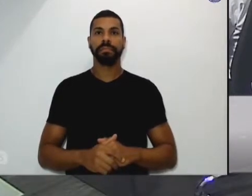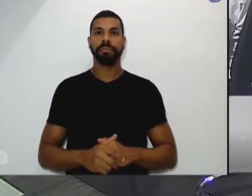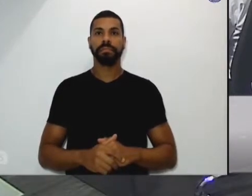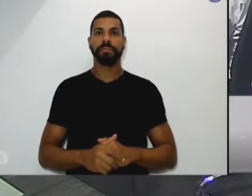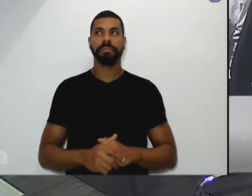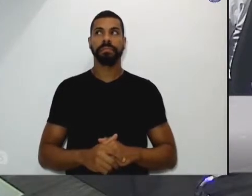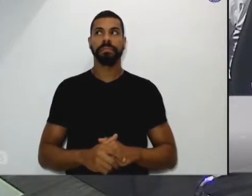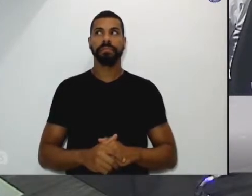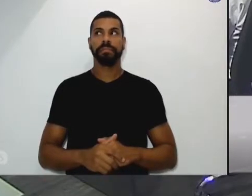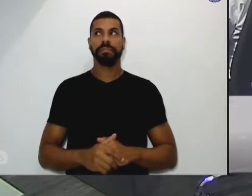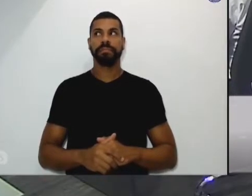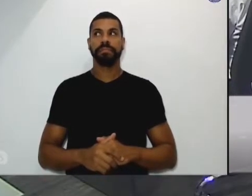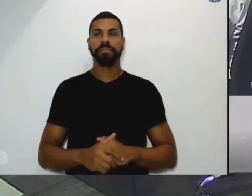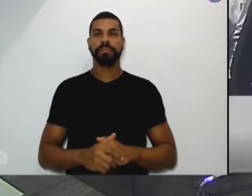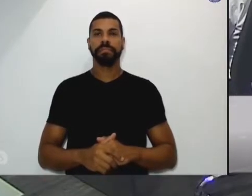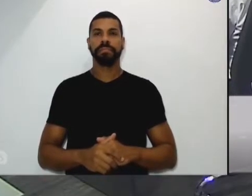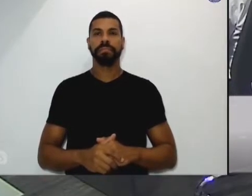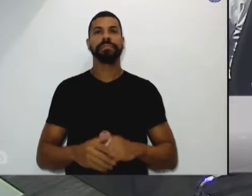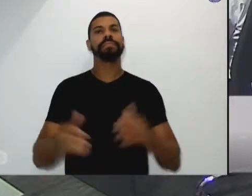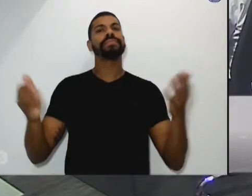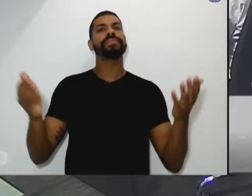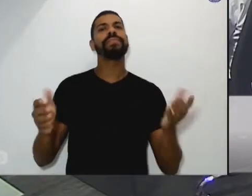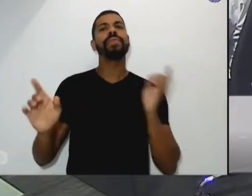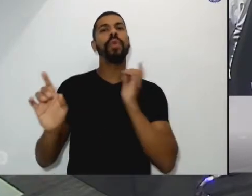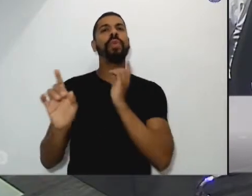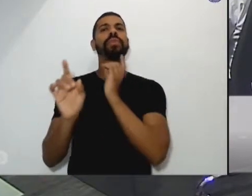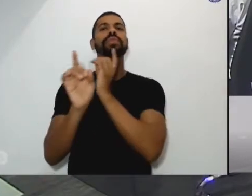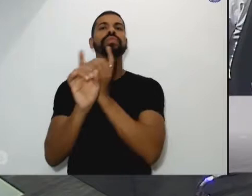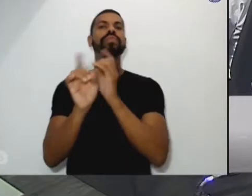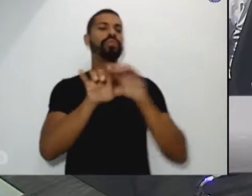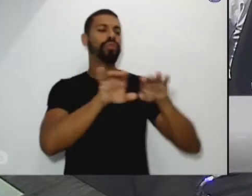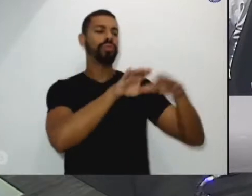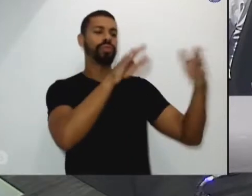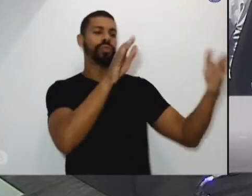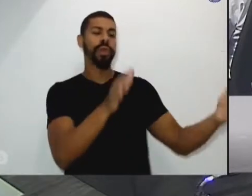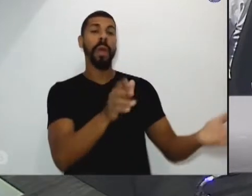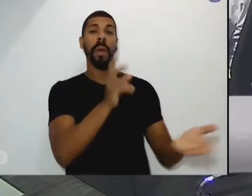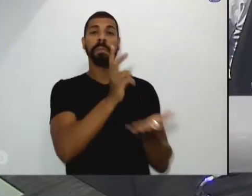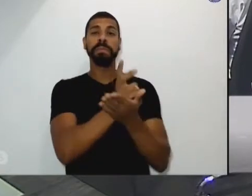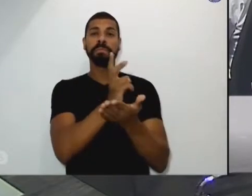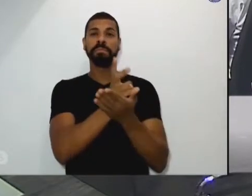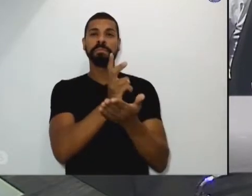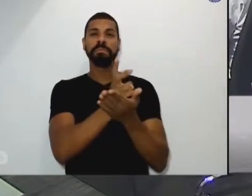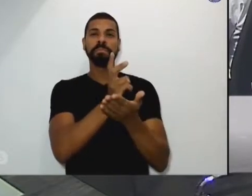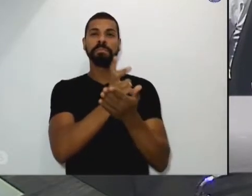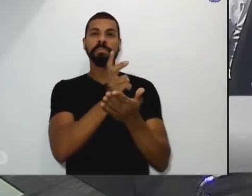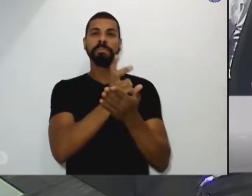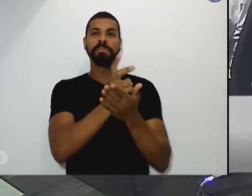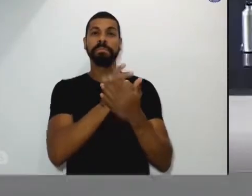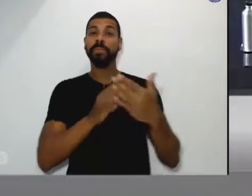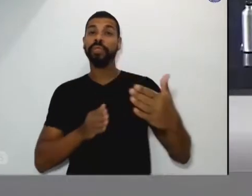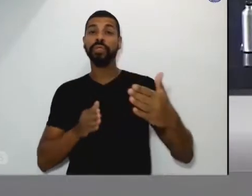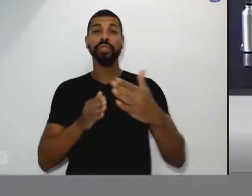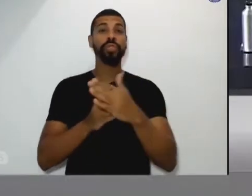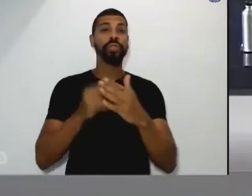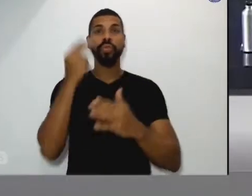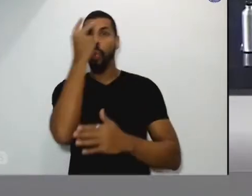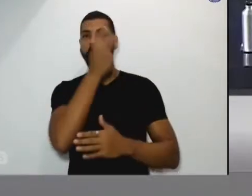O presente encontro foi agendado pela mesa diretora da Câmara e terá duração máxima de duas horas.